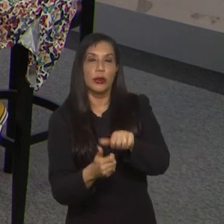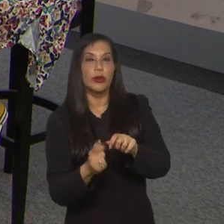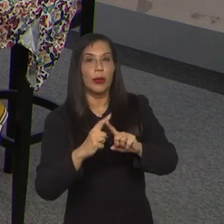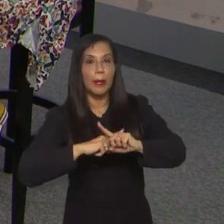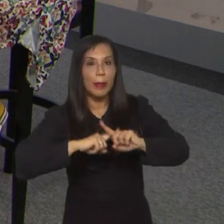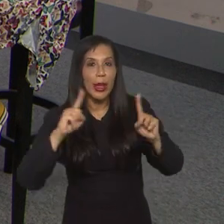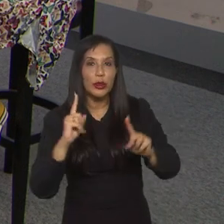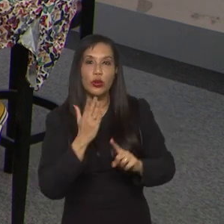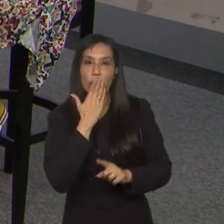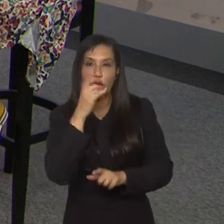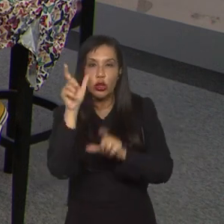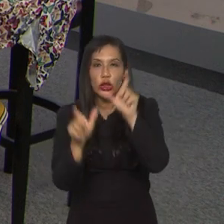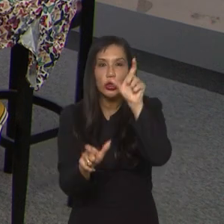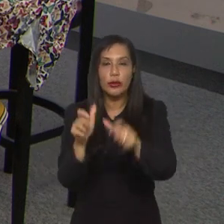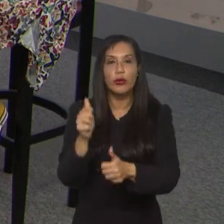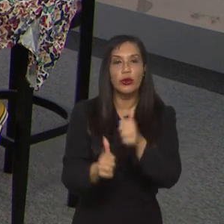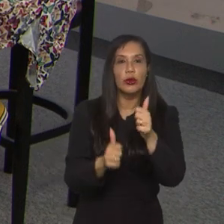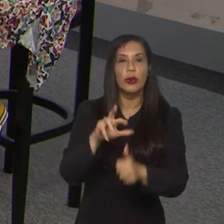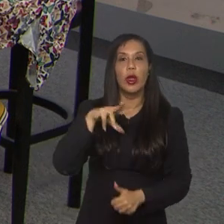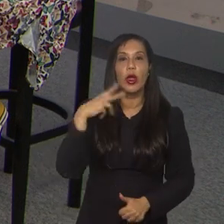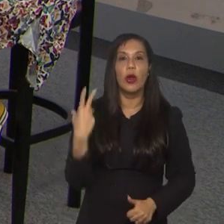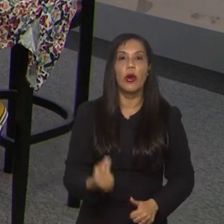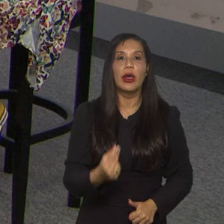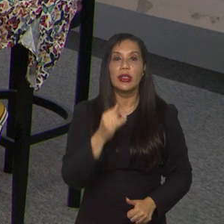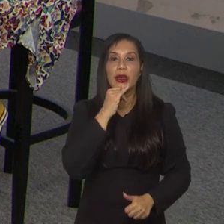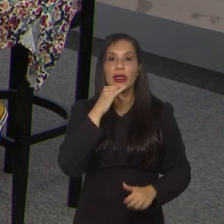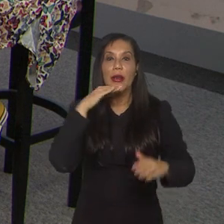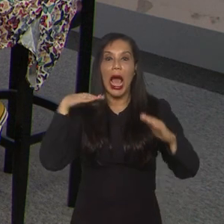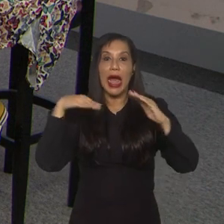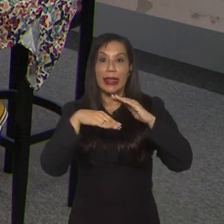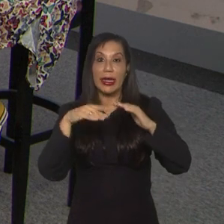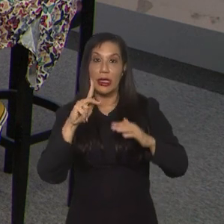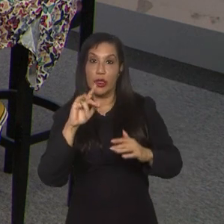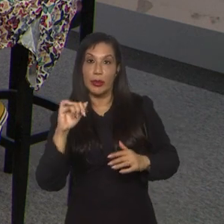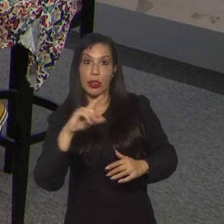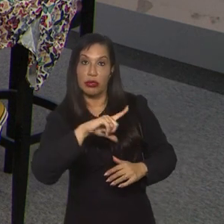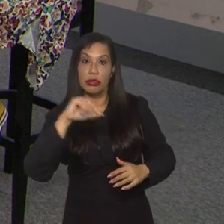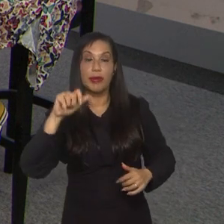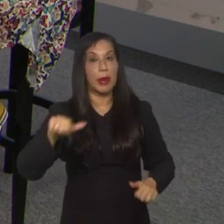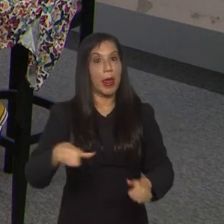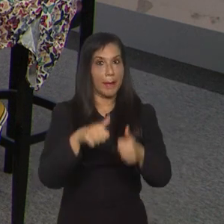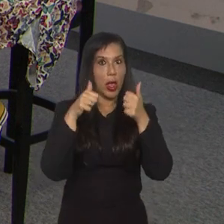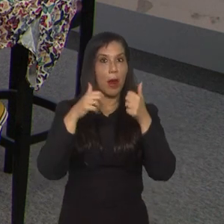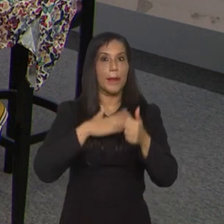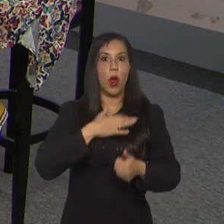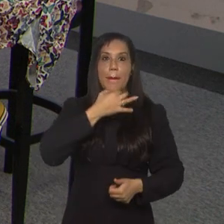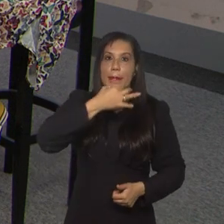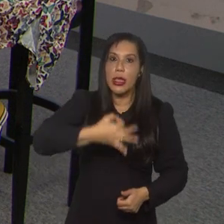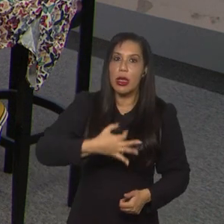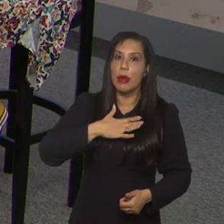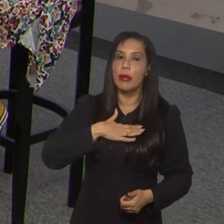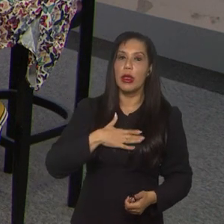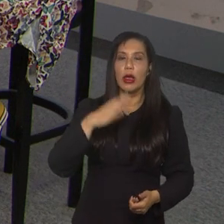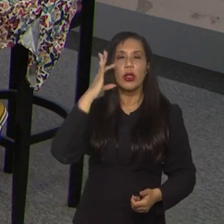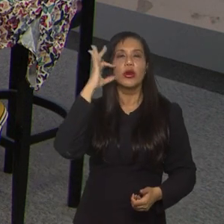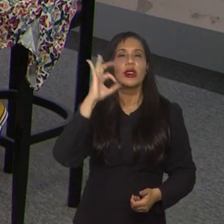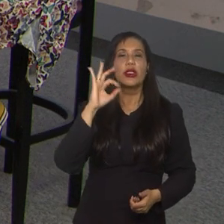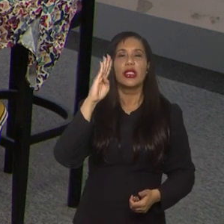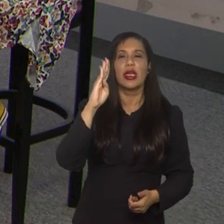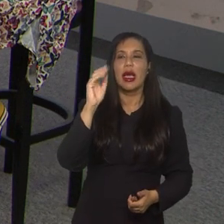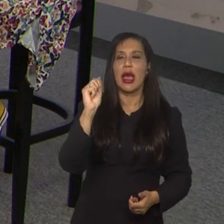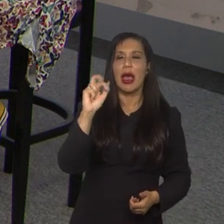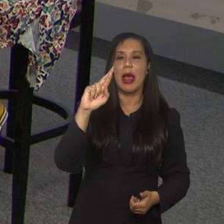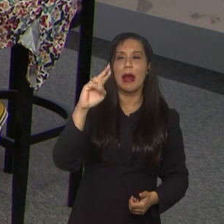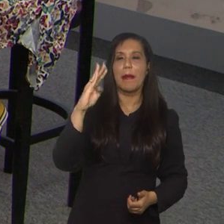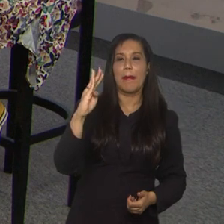time, futebol, eu acho que as atacantes que a Pia levou, para mim, são as melhores. Não entendi muito bem a Bárbara, a